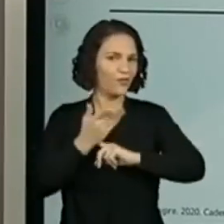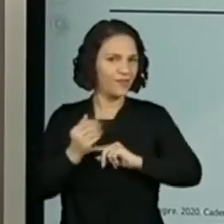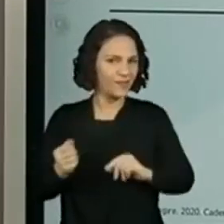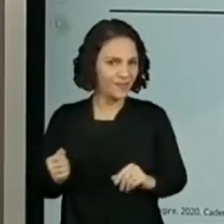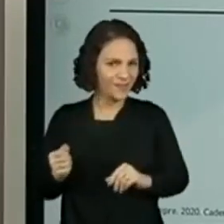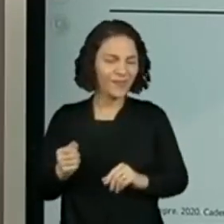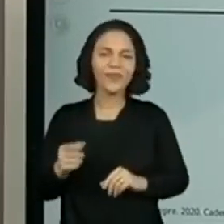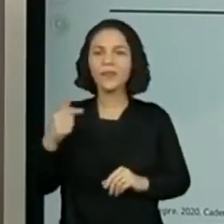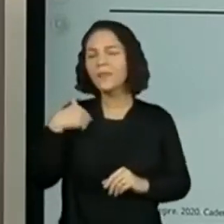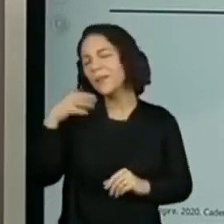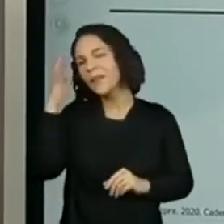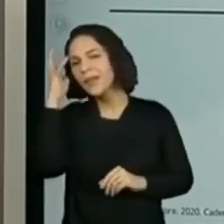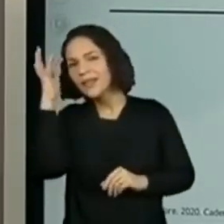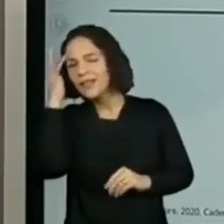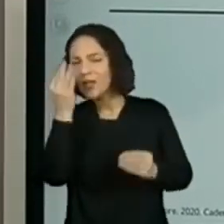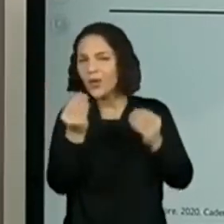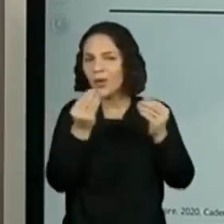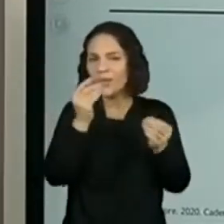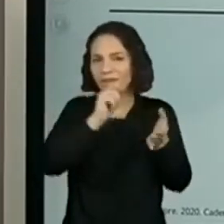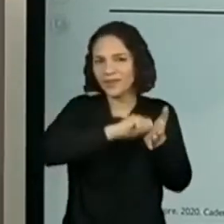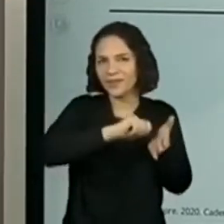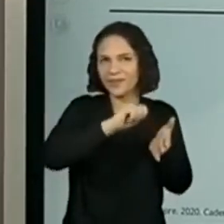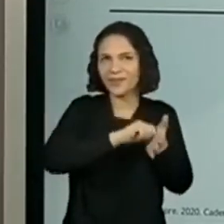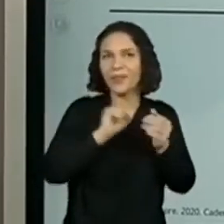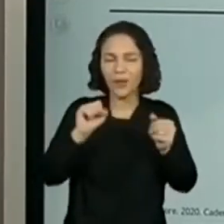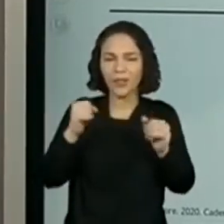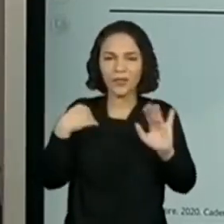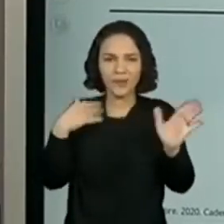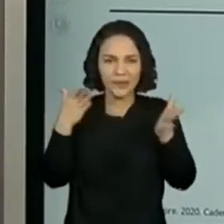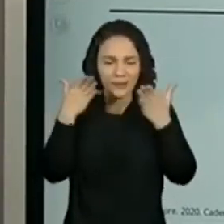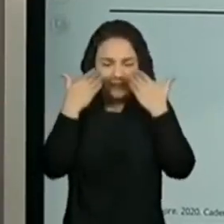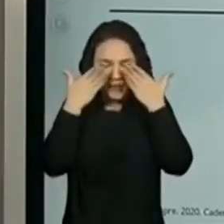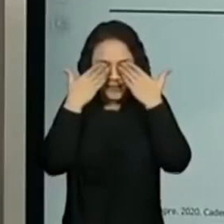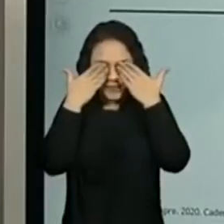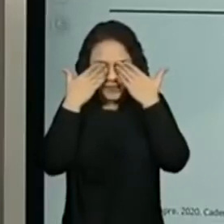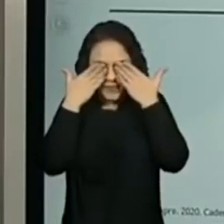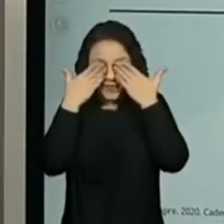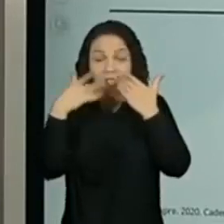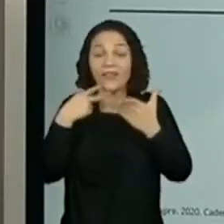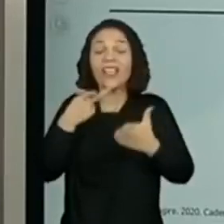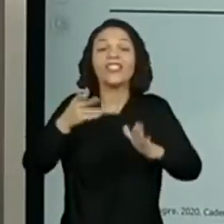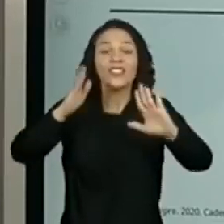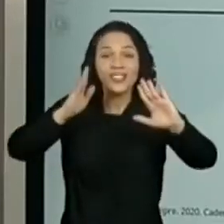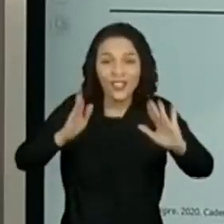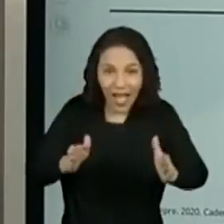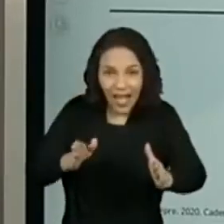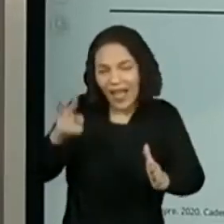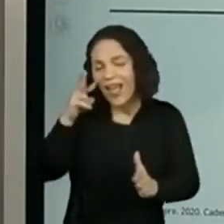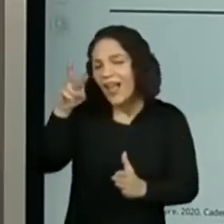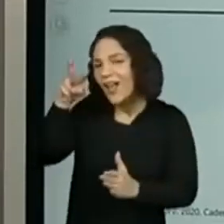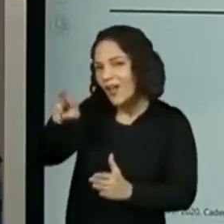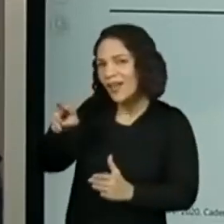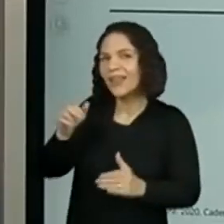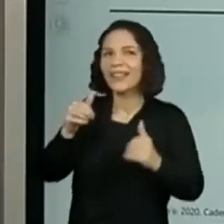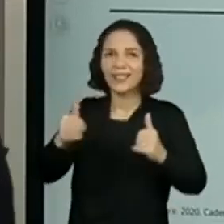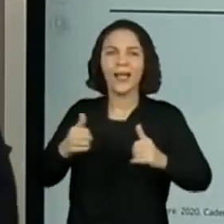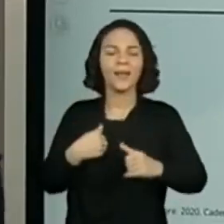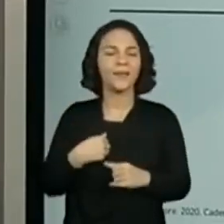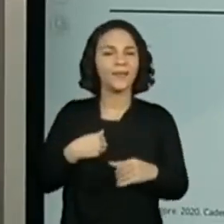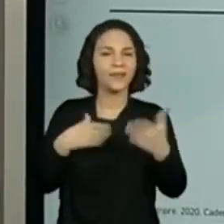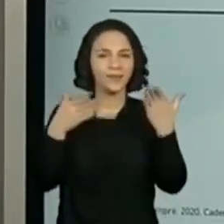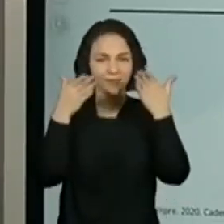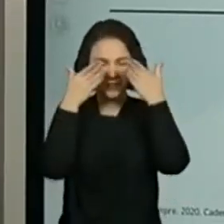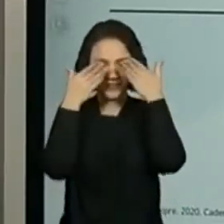aqui a pensar sobre a escrita. Professora, posso fechar meus olhos? Pode ir lá. E a hora que eu falar valendo, você olha lá? Tá. Então,